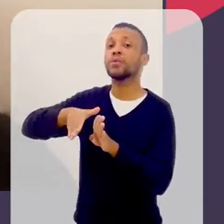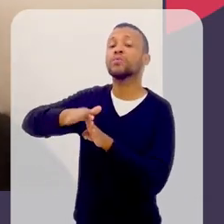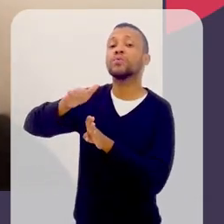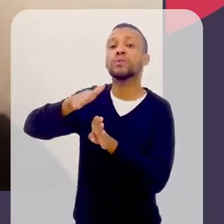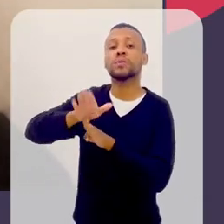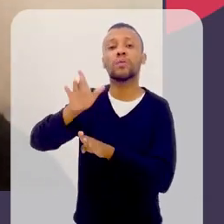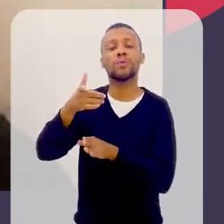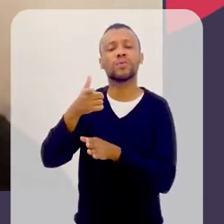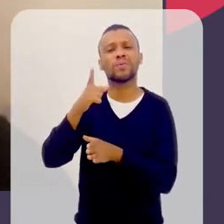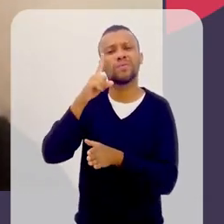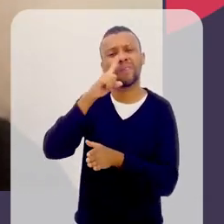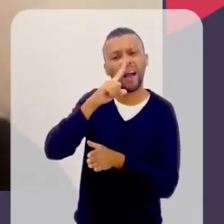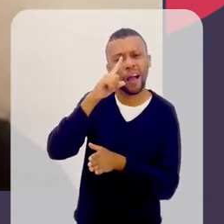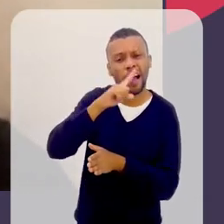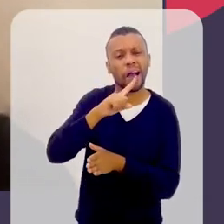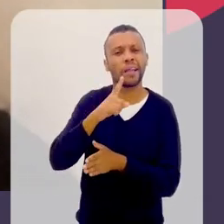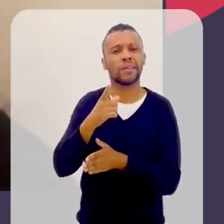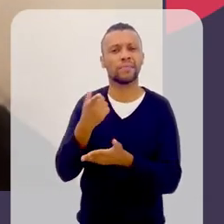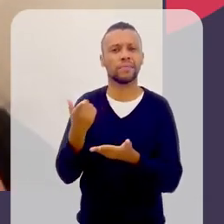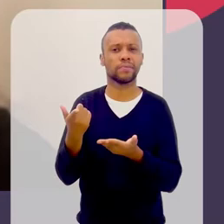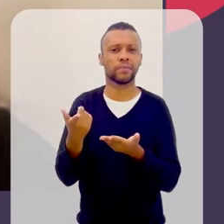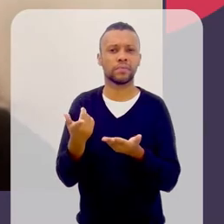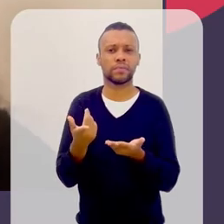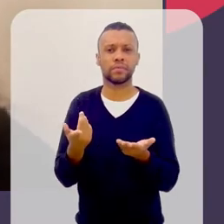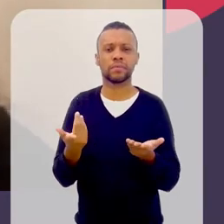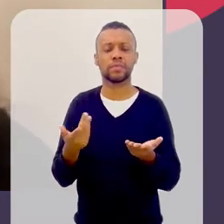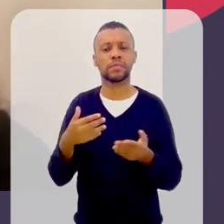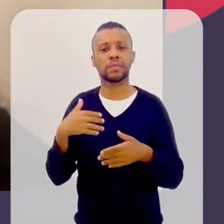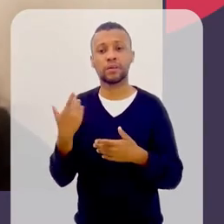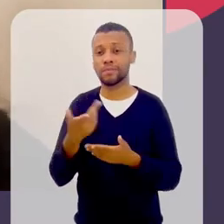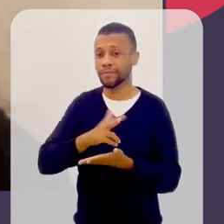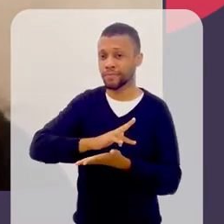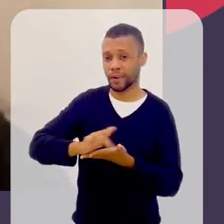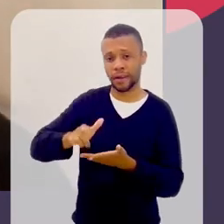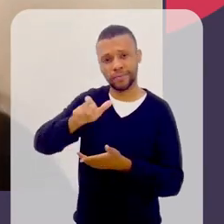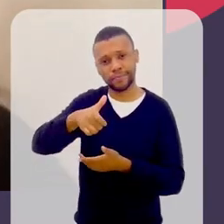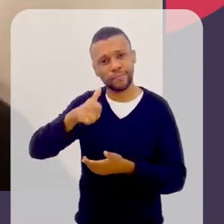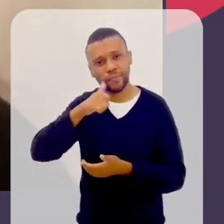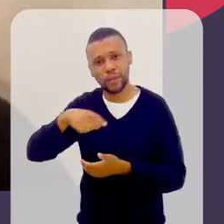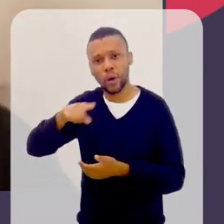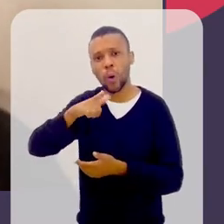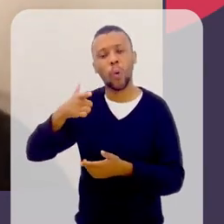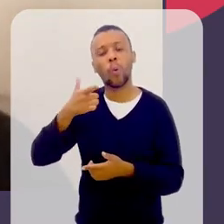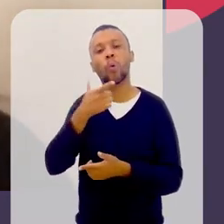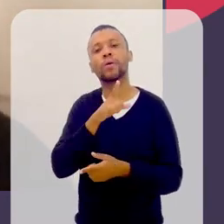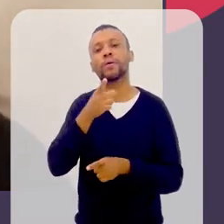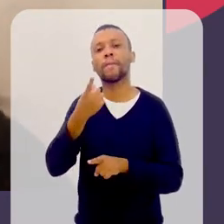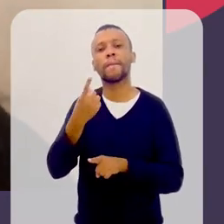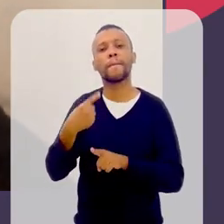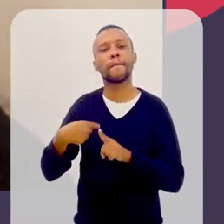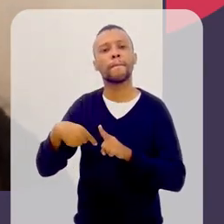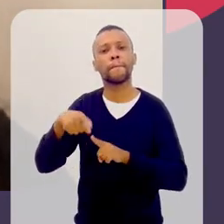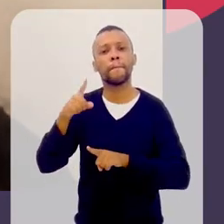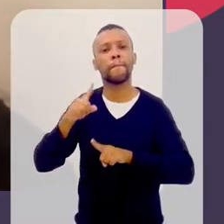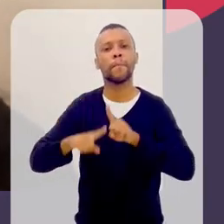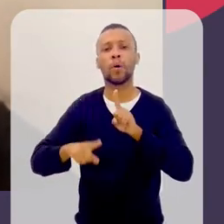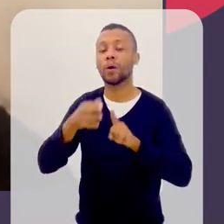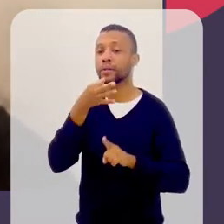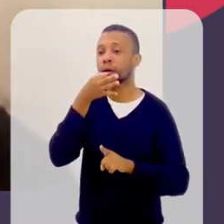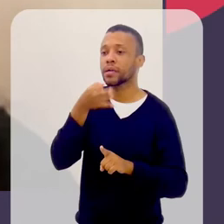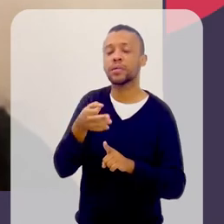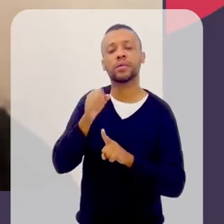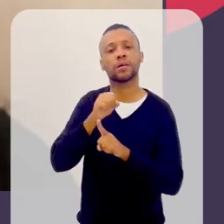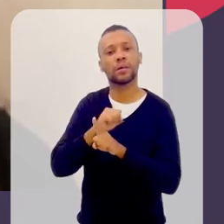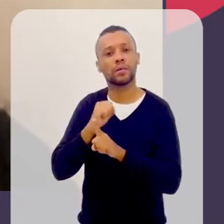limitada, né? E muitas delas relatam que conseguiram, assim, furar essa barreira da crítica